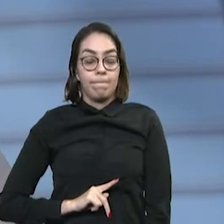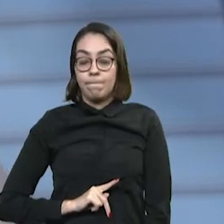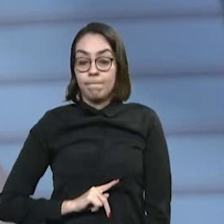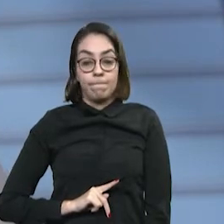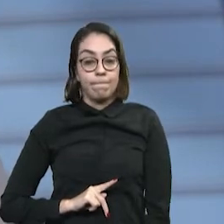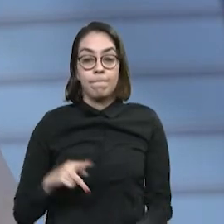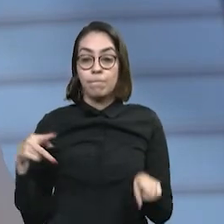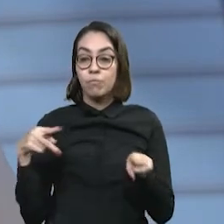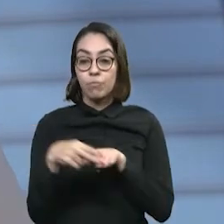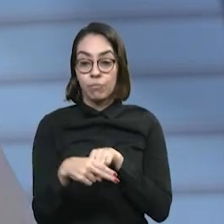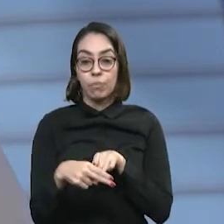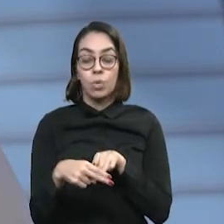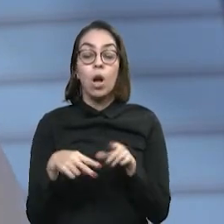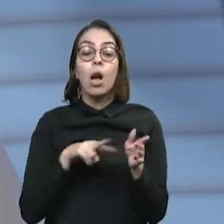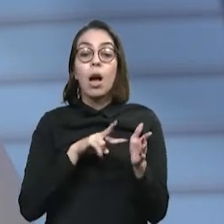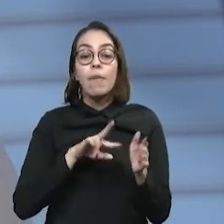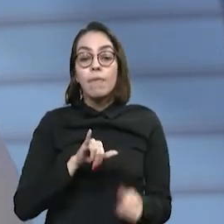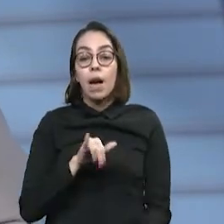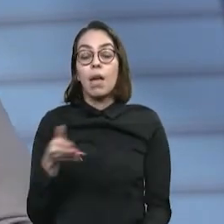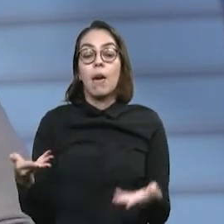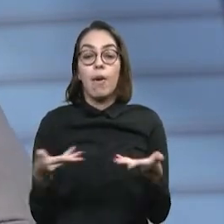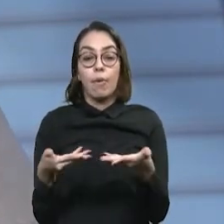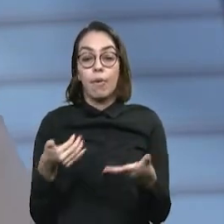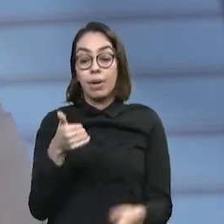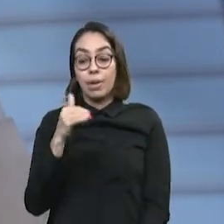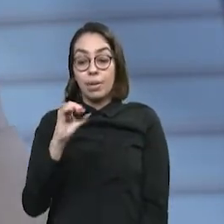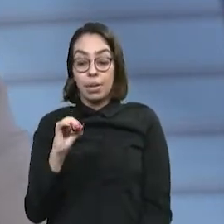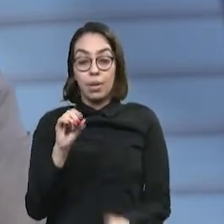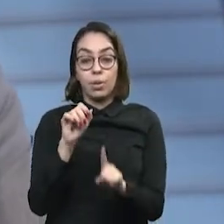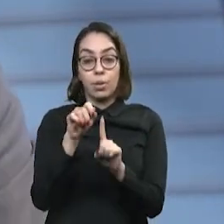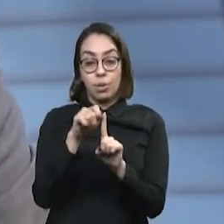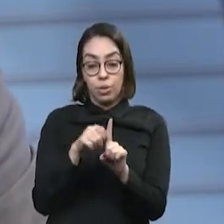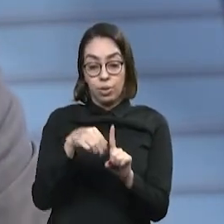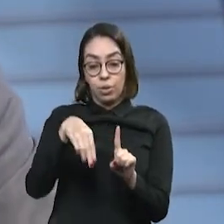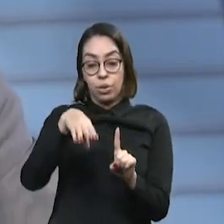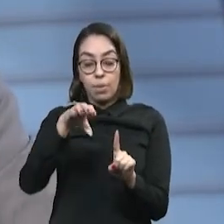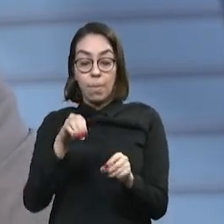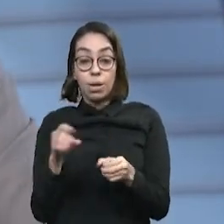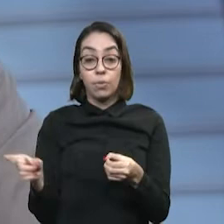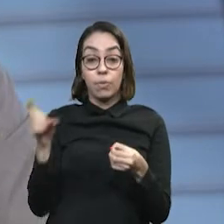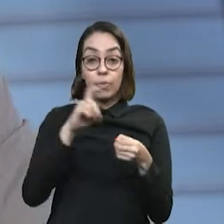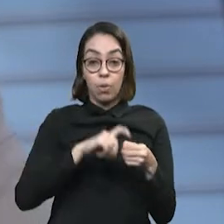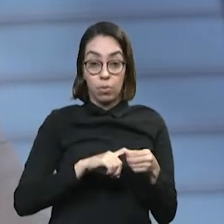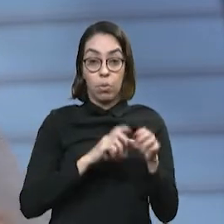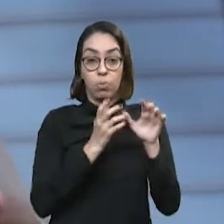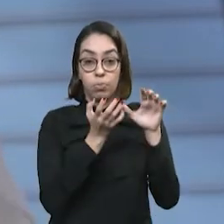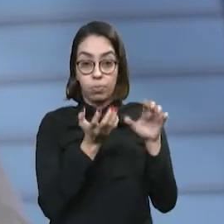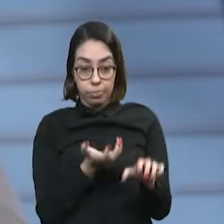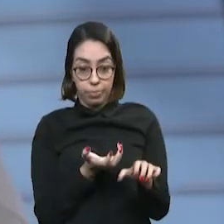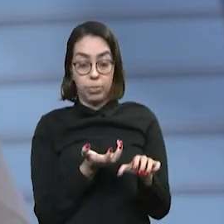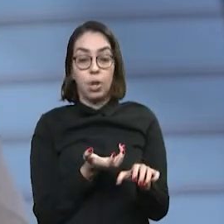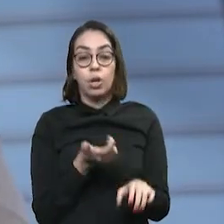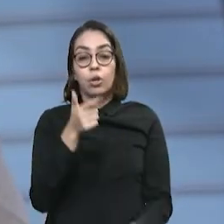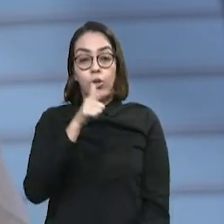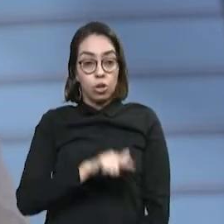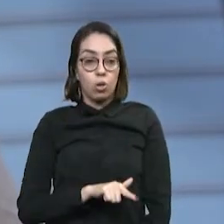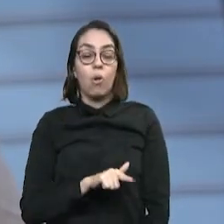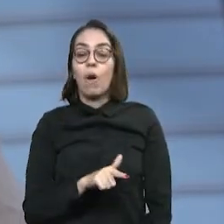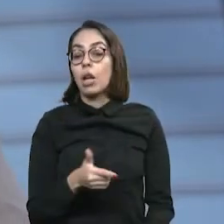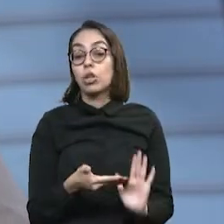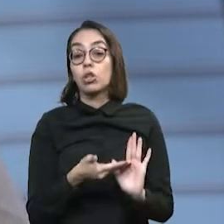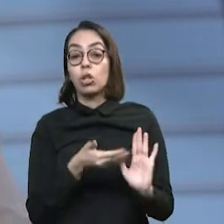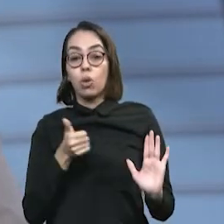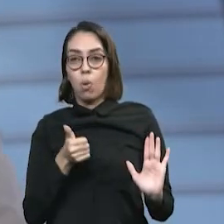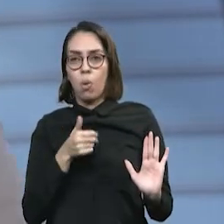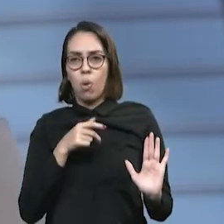vetado? Foi vetado. E agora, no dia 10 de março, esse veto retornou para o Congresso Nacional, ao qual foi derrubado o veto. Então, de